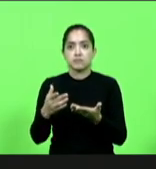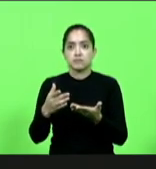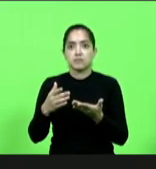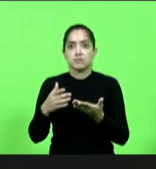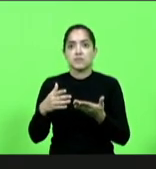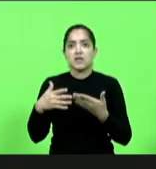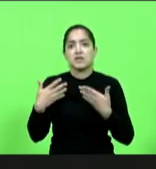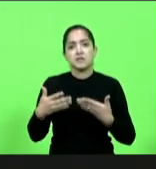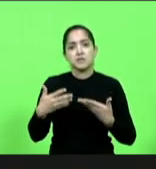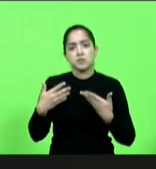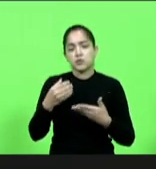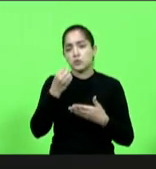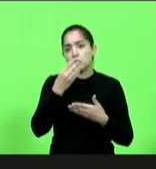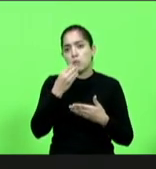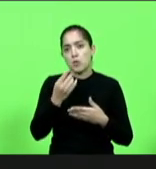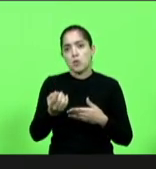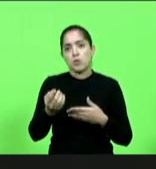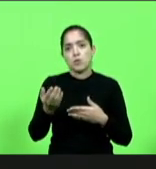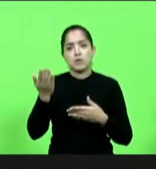como era antes